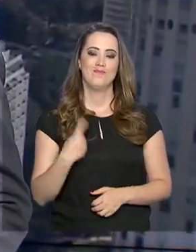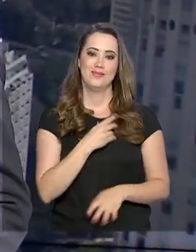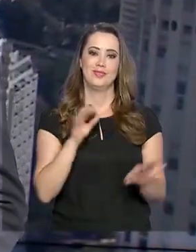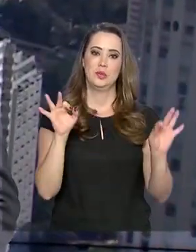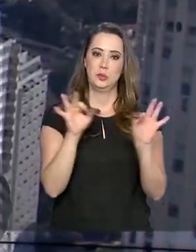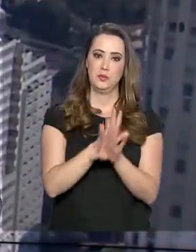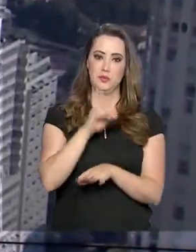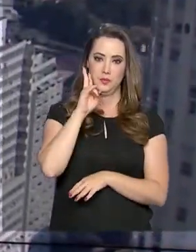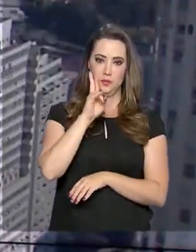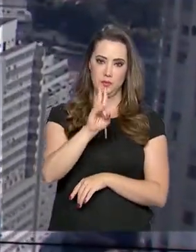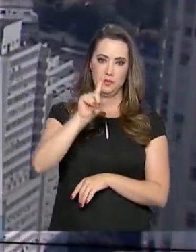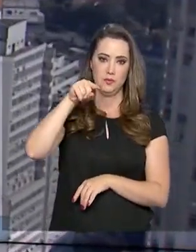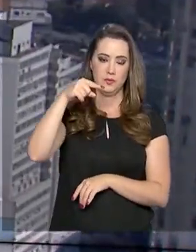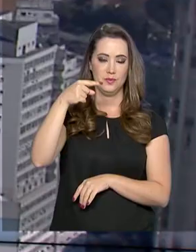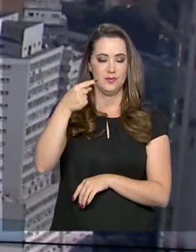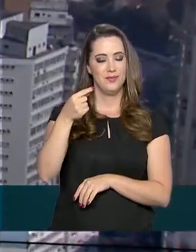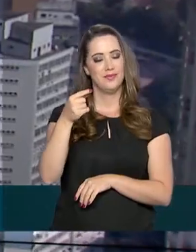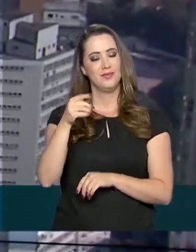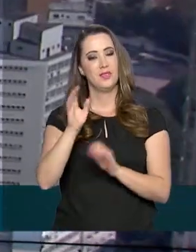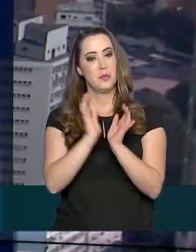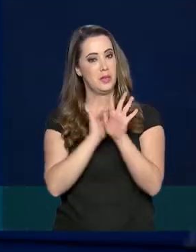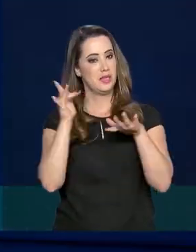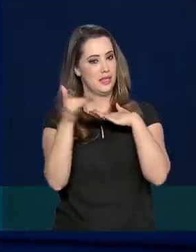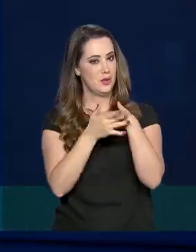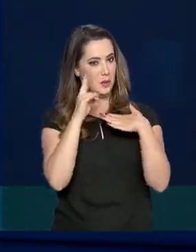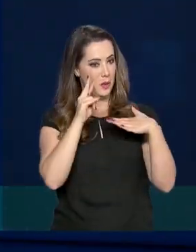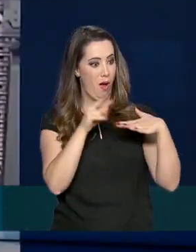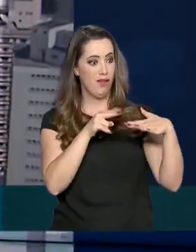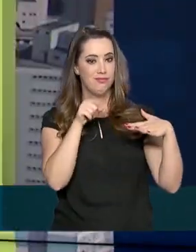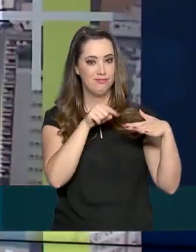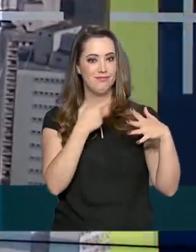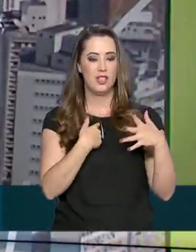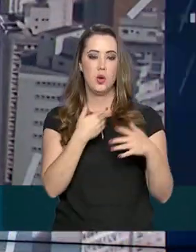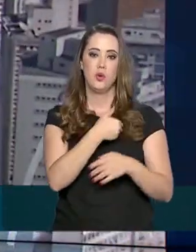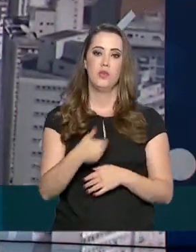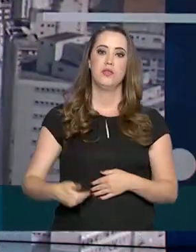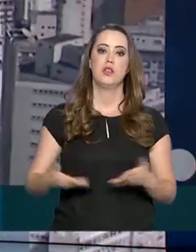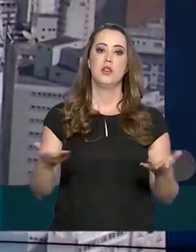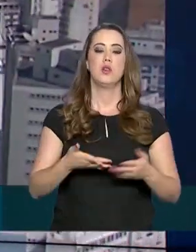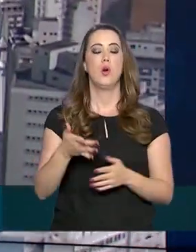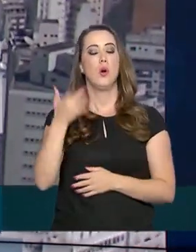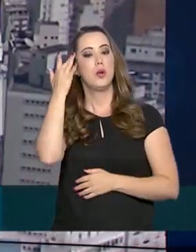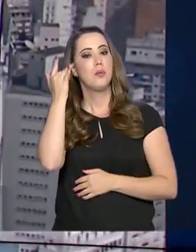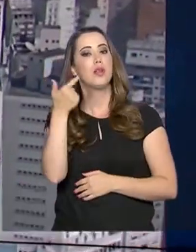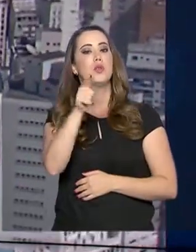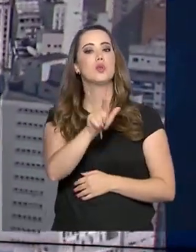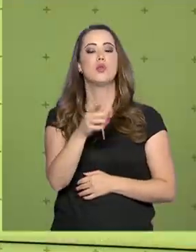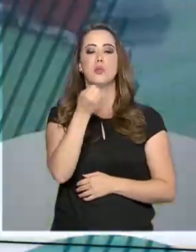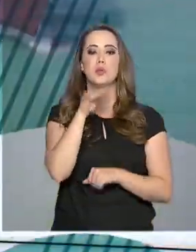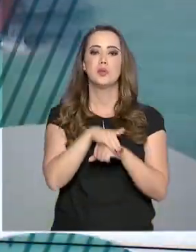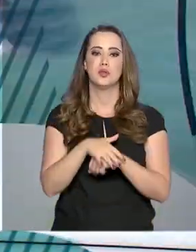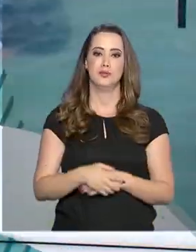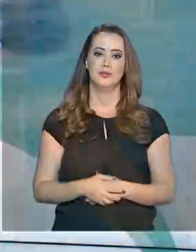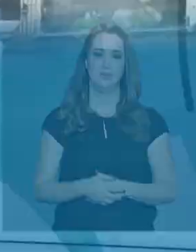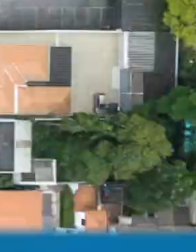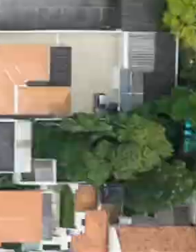A gente fica por aqui. Continue nos acompanhando pelas redes sociais. O governo agora volta amanhã. Uma boa noite para você.